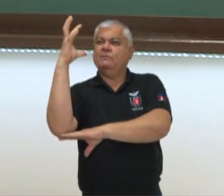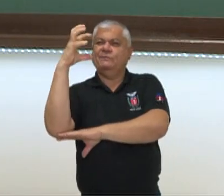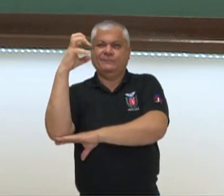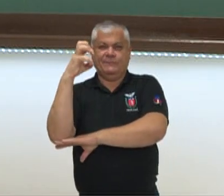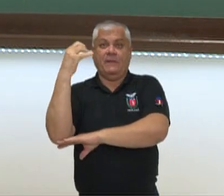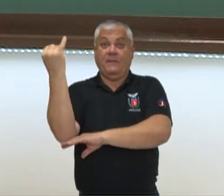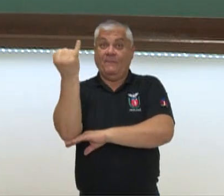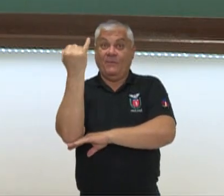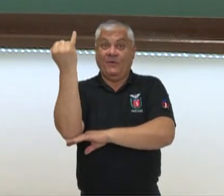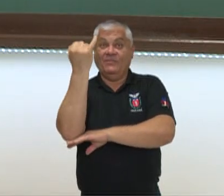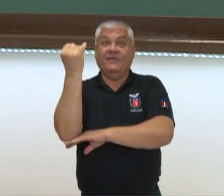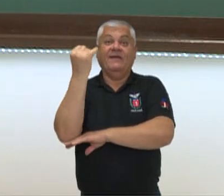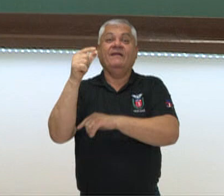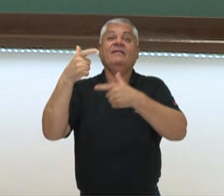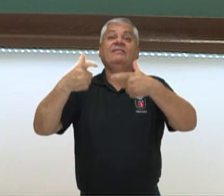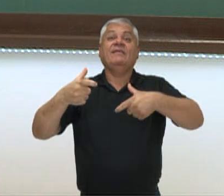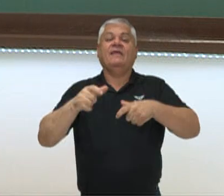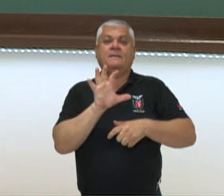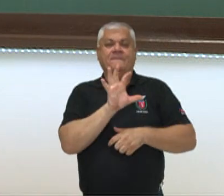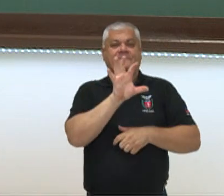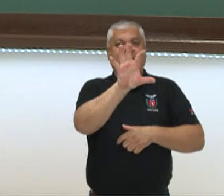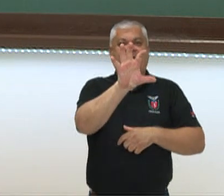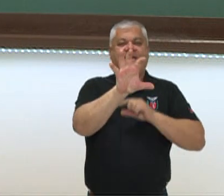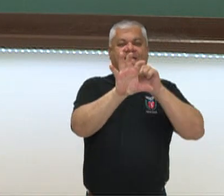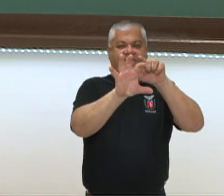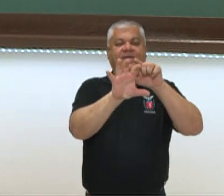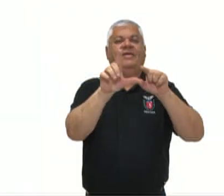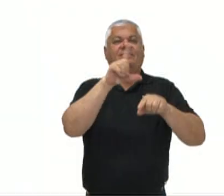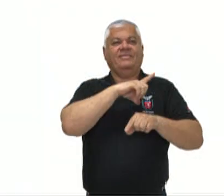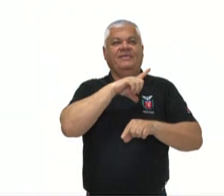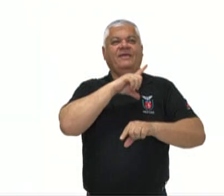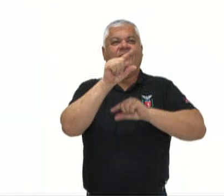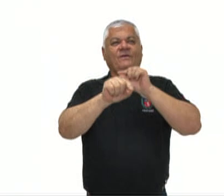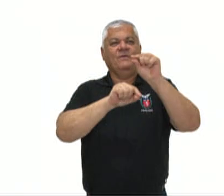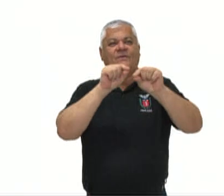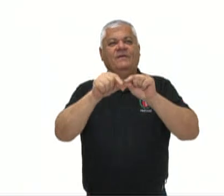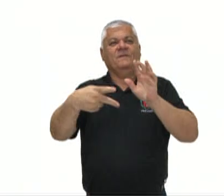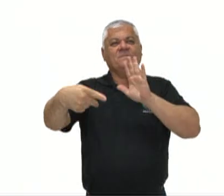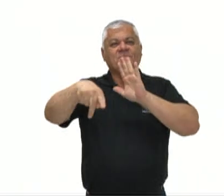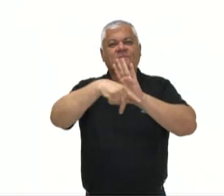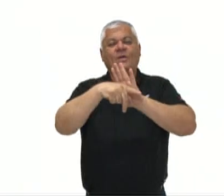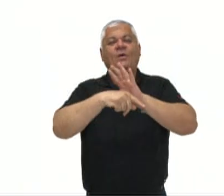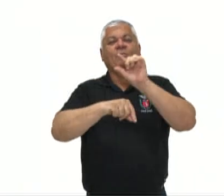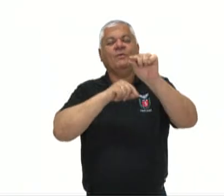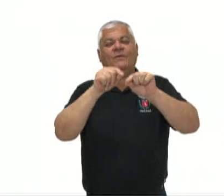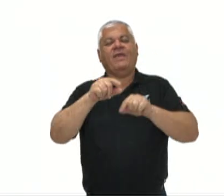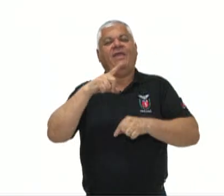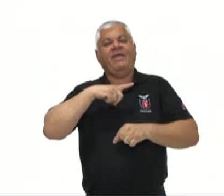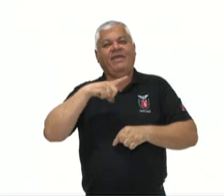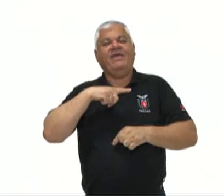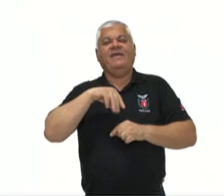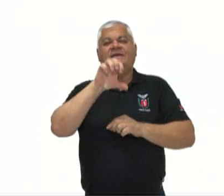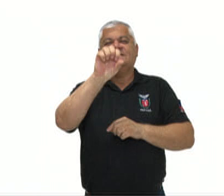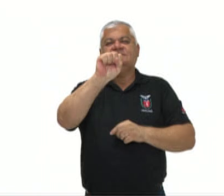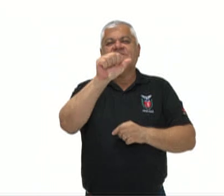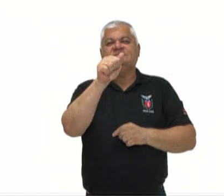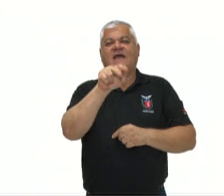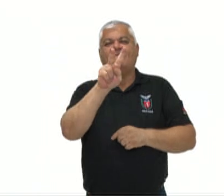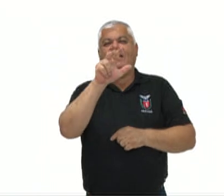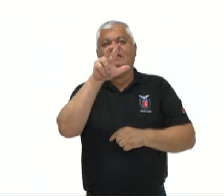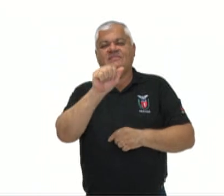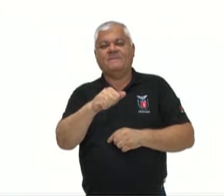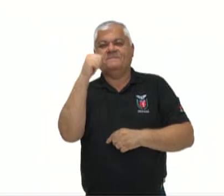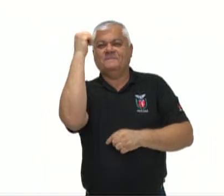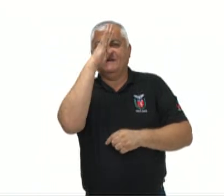fundamental importância é o Cerrado, que conforme pode ser observado nesta imagem, ele também pode ser chamado de savana brasileira e apresenta